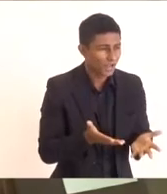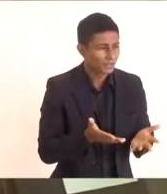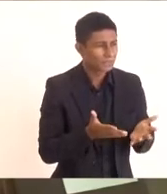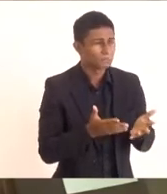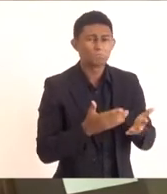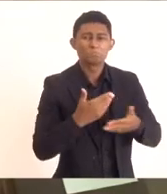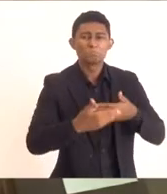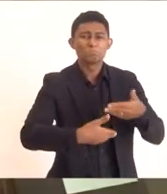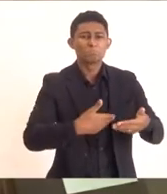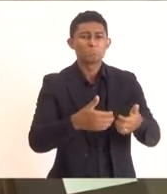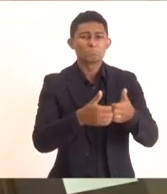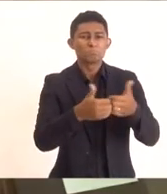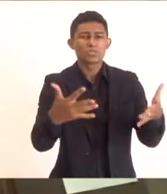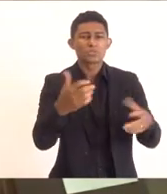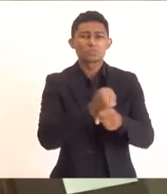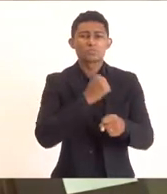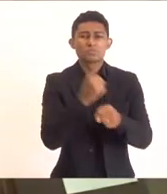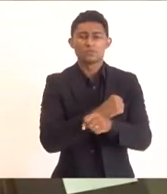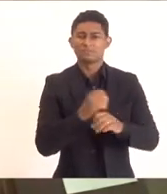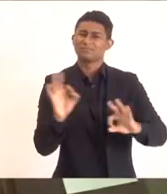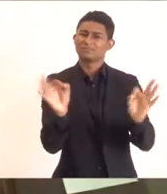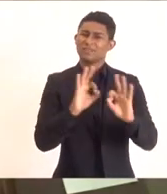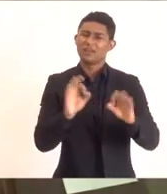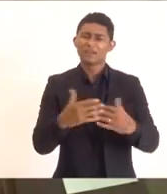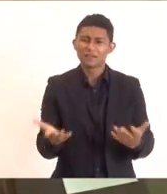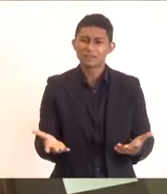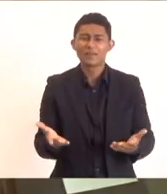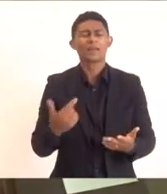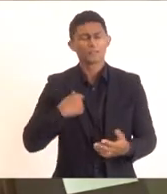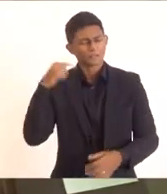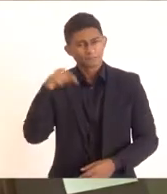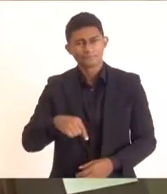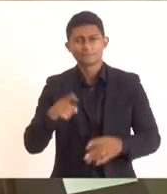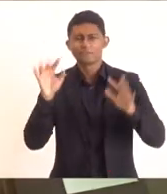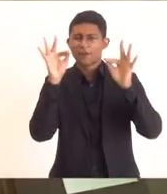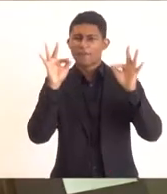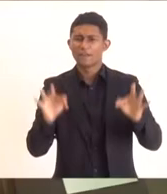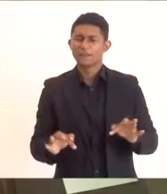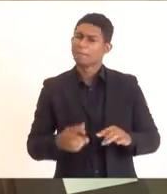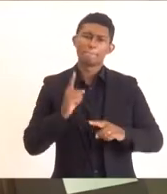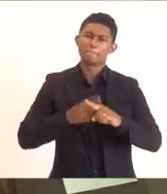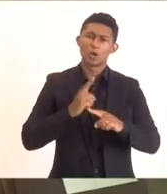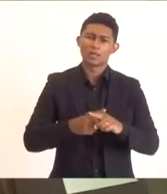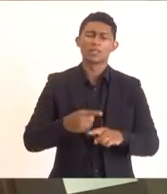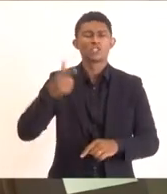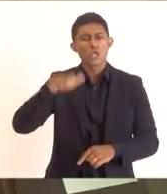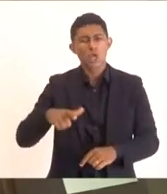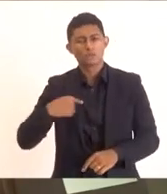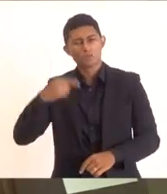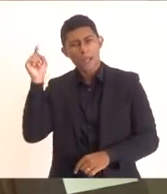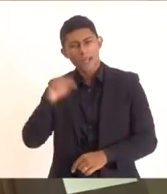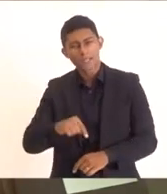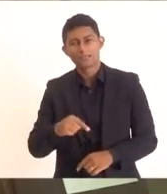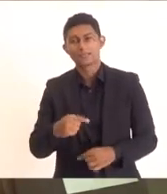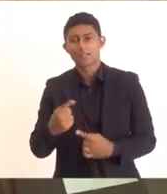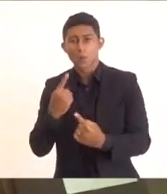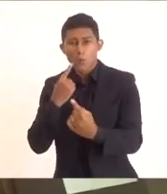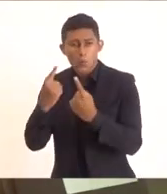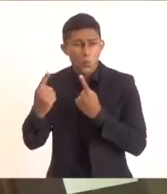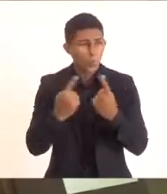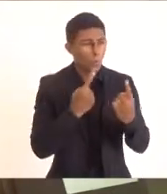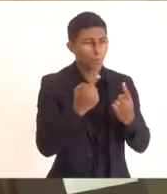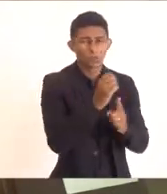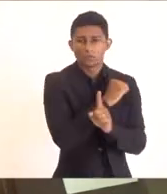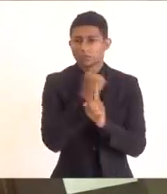mais... É isso. Então, eu fico feliz, presidente, de estar aqui novamente discutindo com toda a